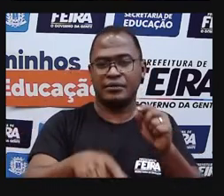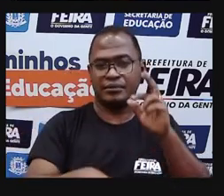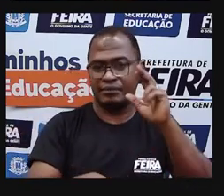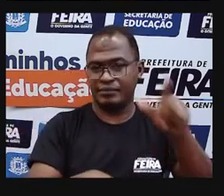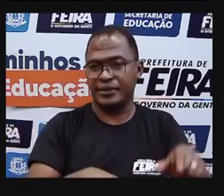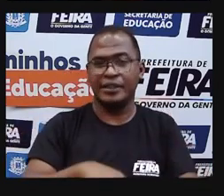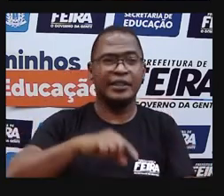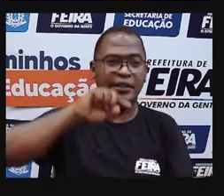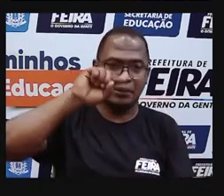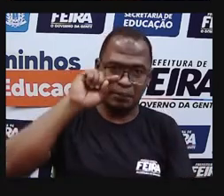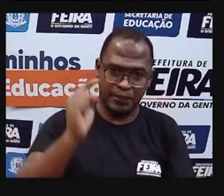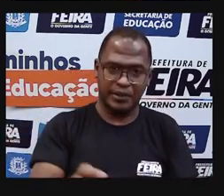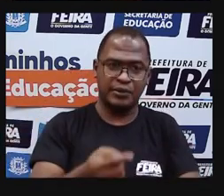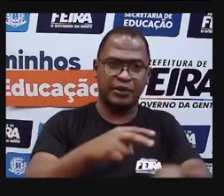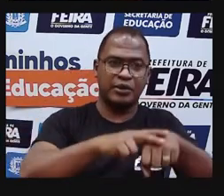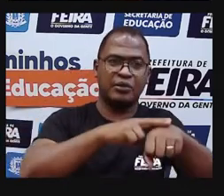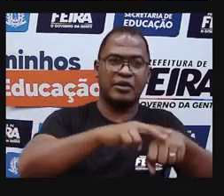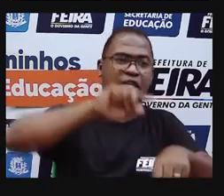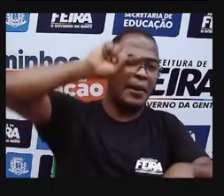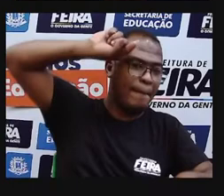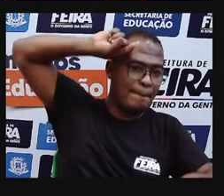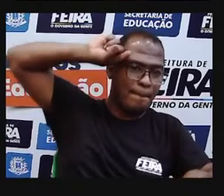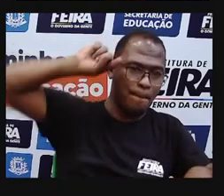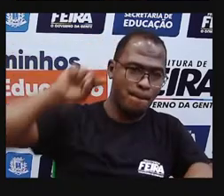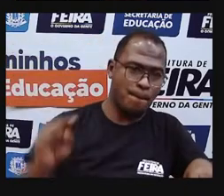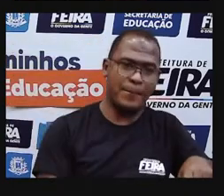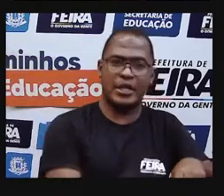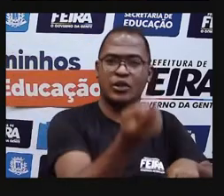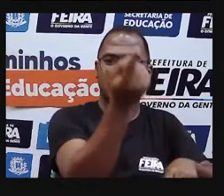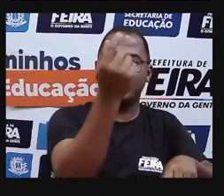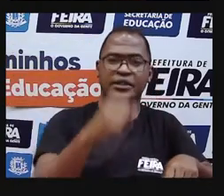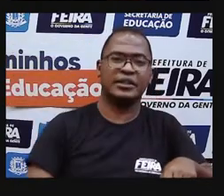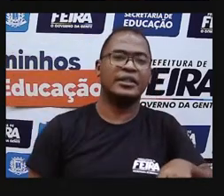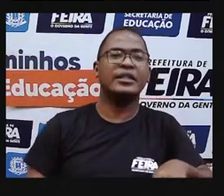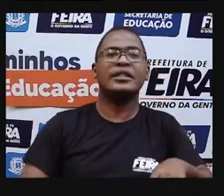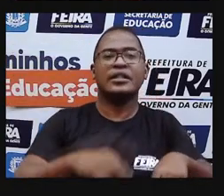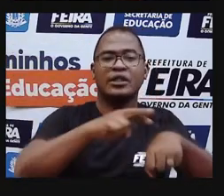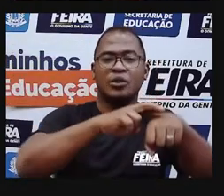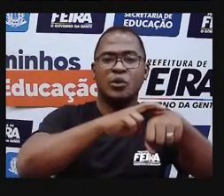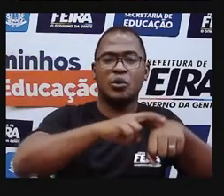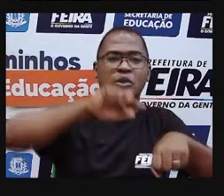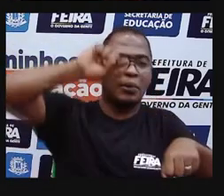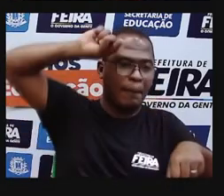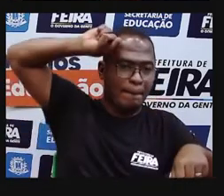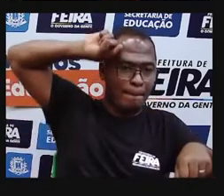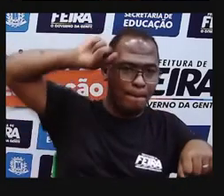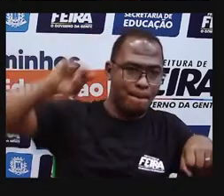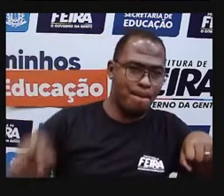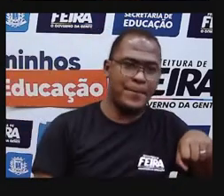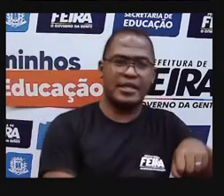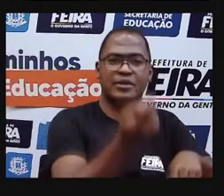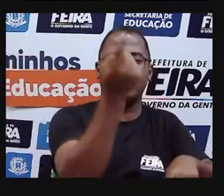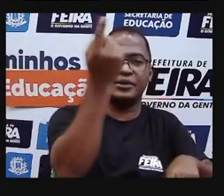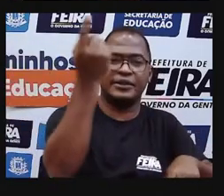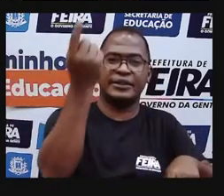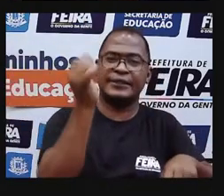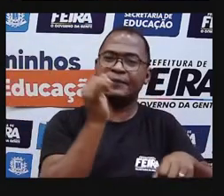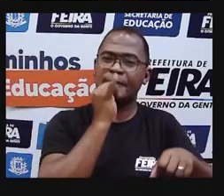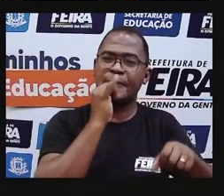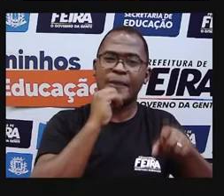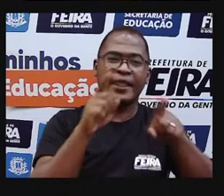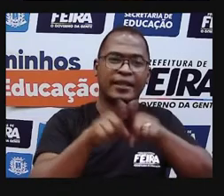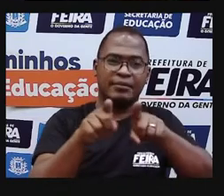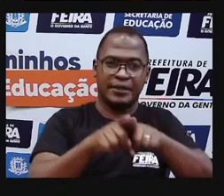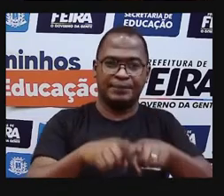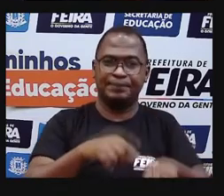10 mil, 100 mil. Ai, como eu queria esse dinheiro no meu bolso. Acho que tá chegando a pulso, viu? A classe